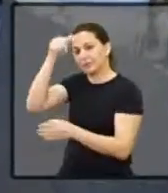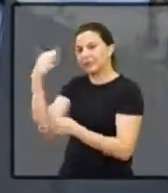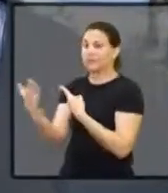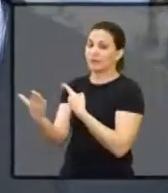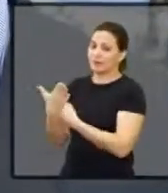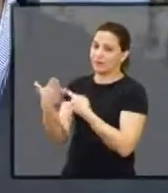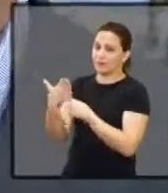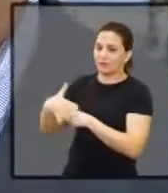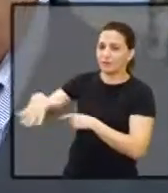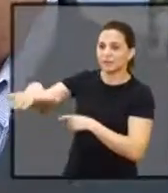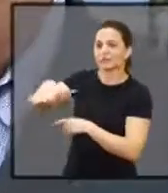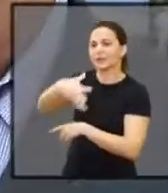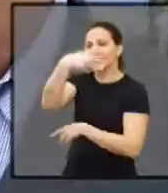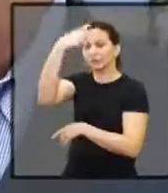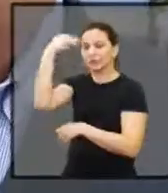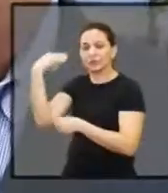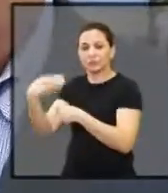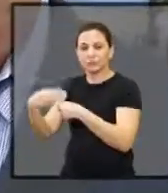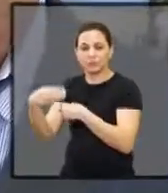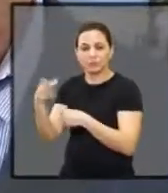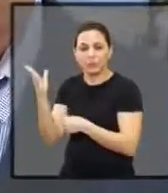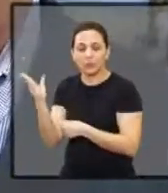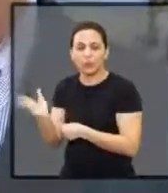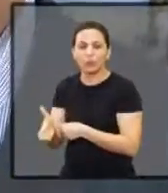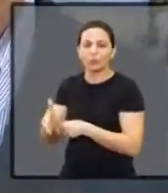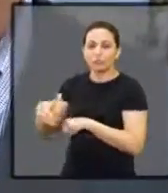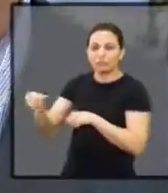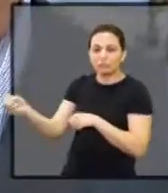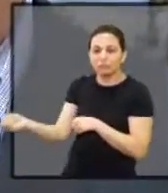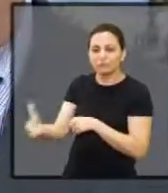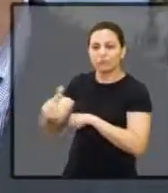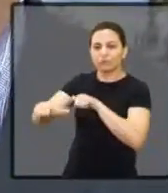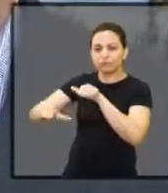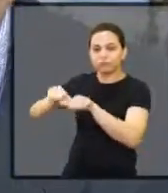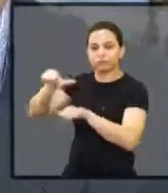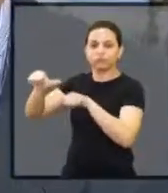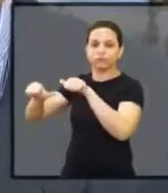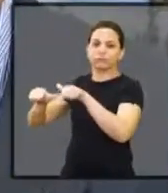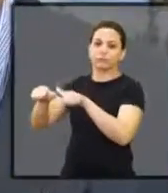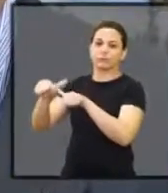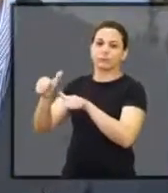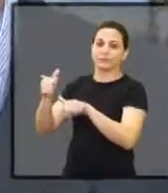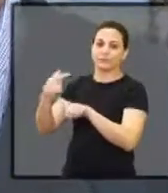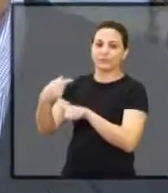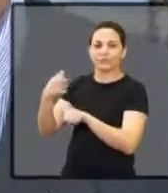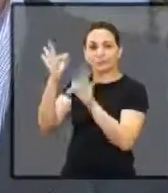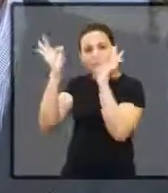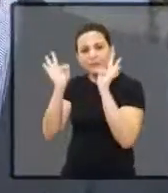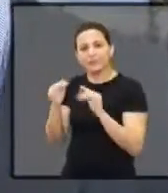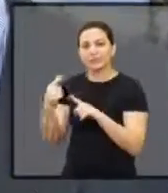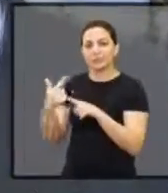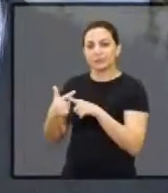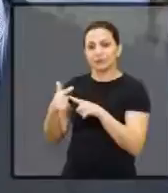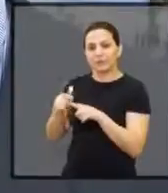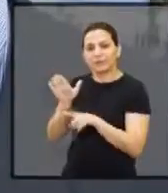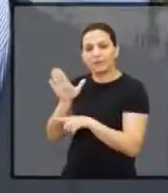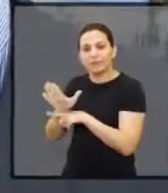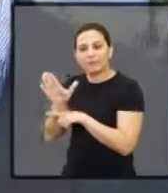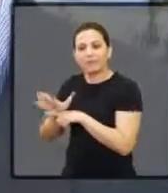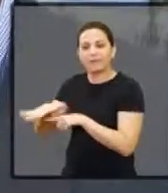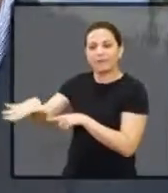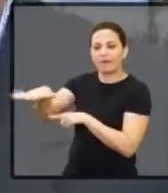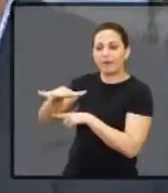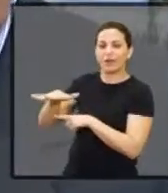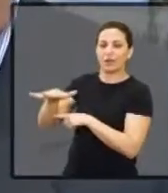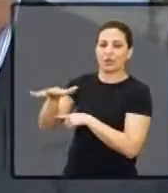agora, que era uma área meio esquecida pelo município, hoje modernizou. E estamos felizes que vai atender a região.